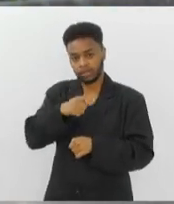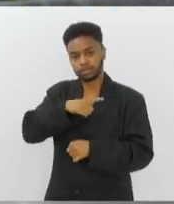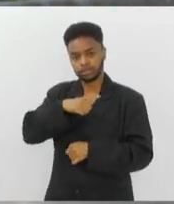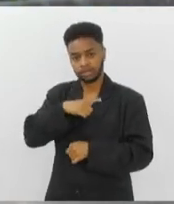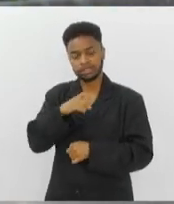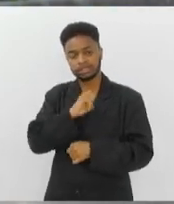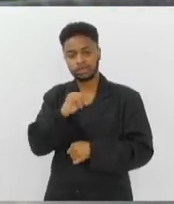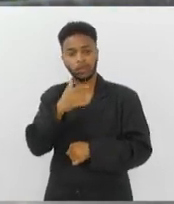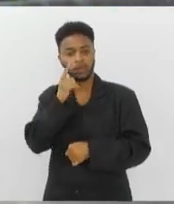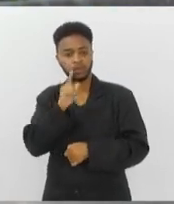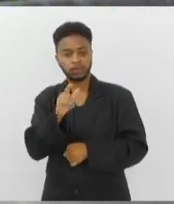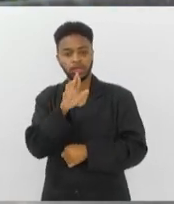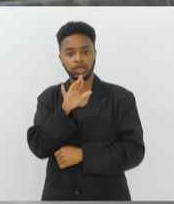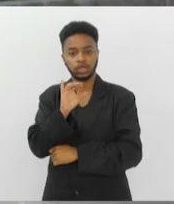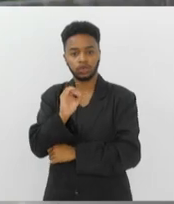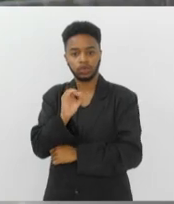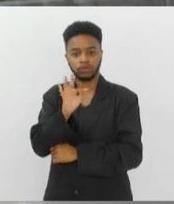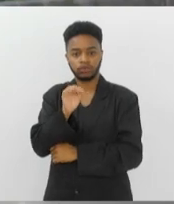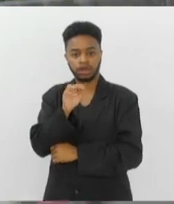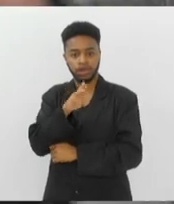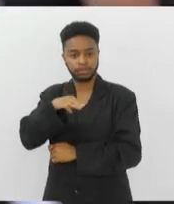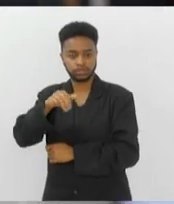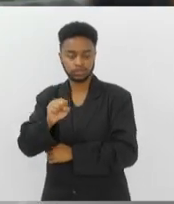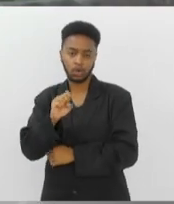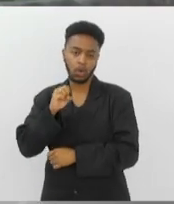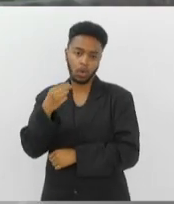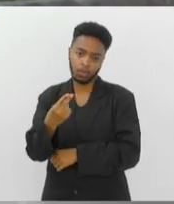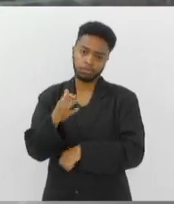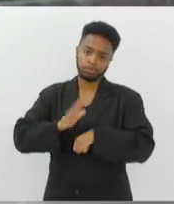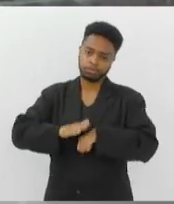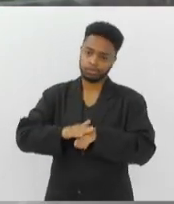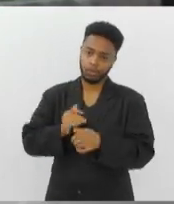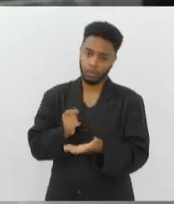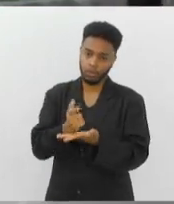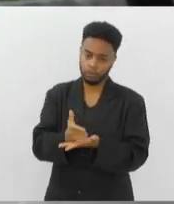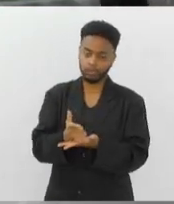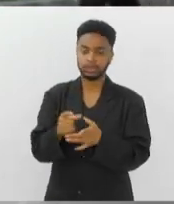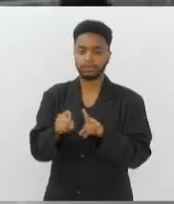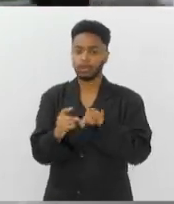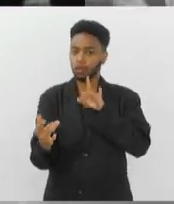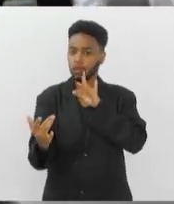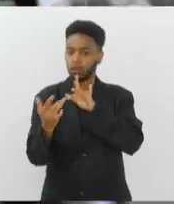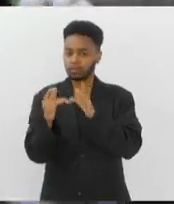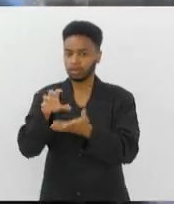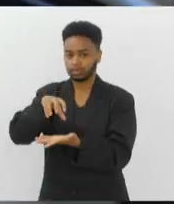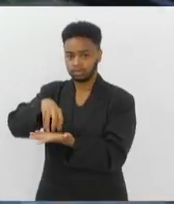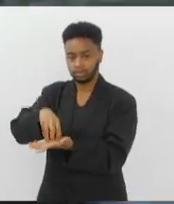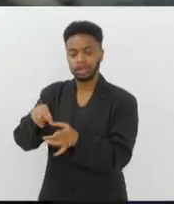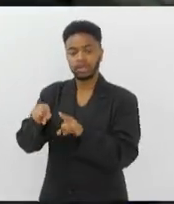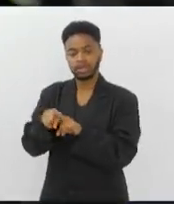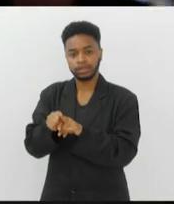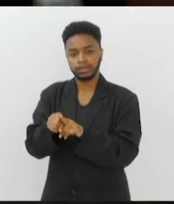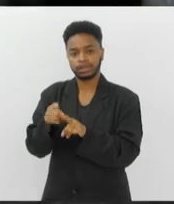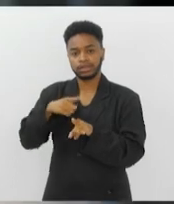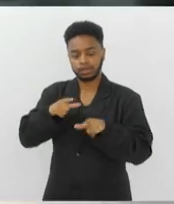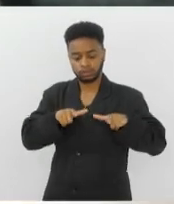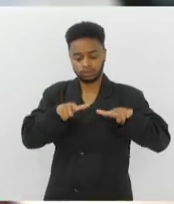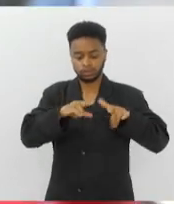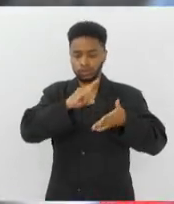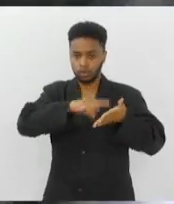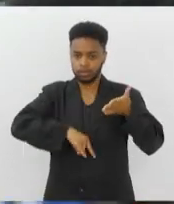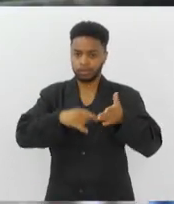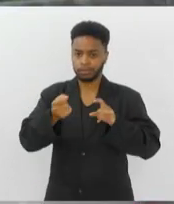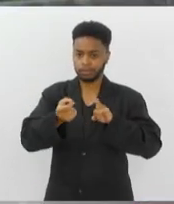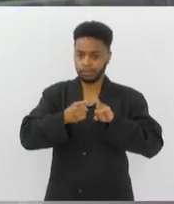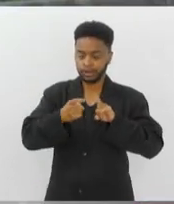Riofarmes, ou por meios próprios, entrar em contato com o Centro de Infusão, com o encaminhamento e fazer a sua avaliação para